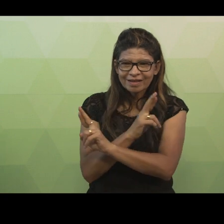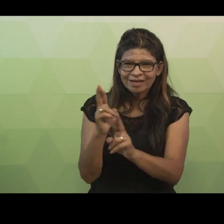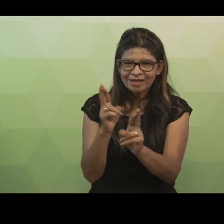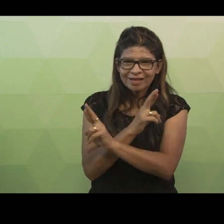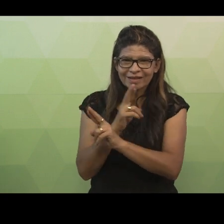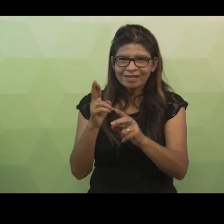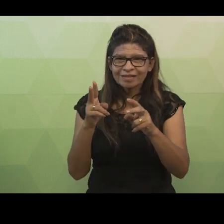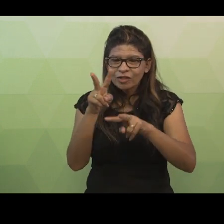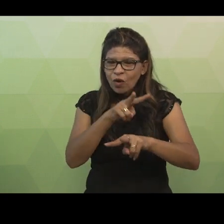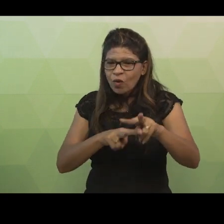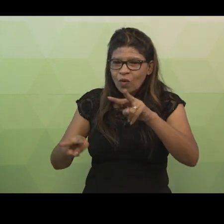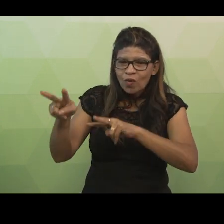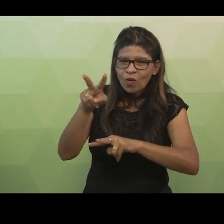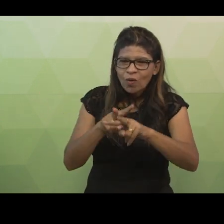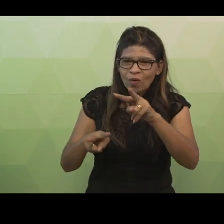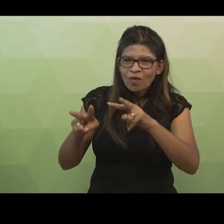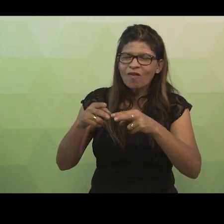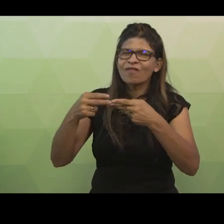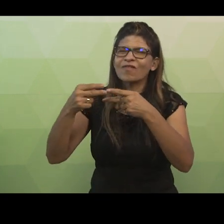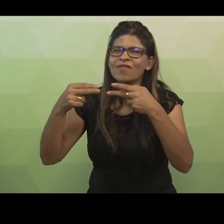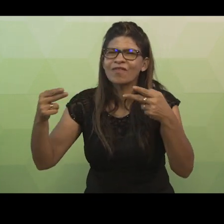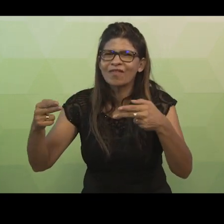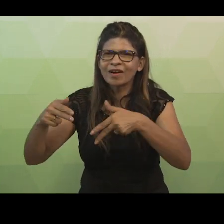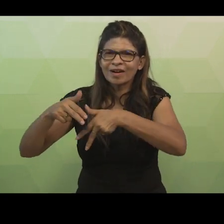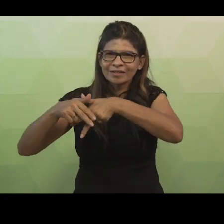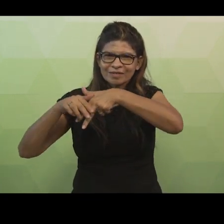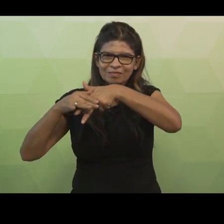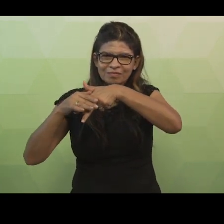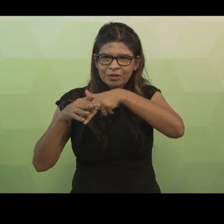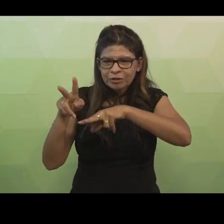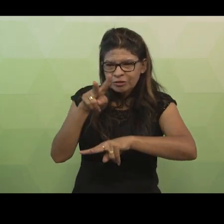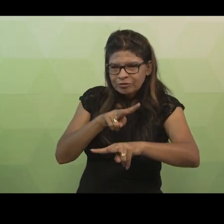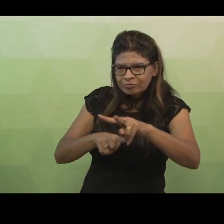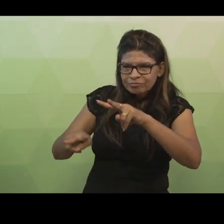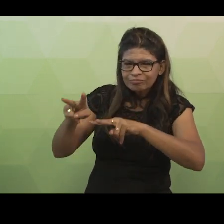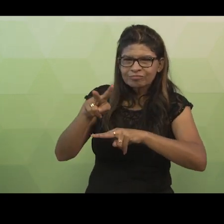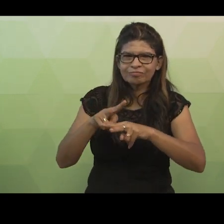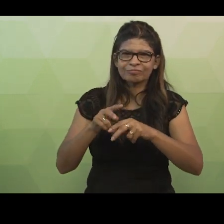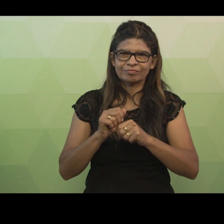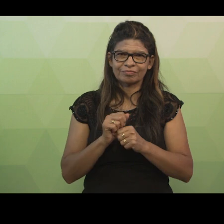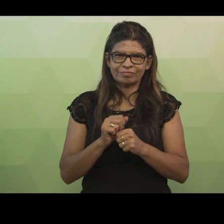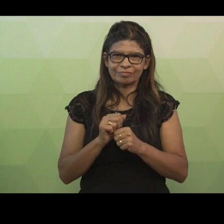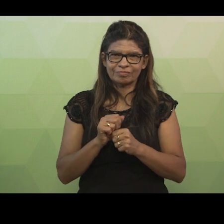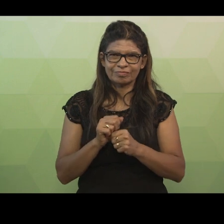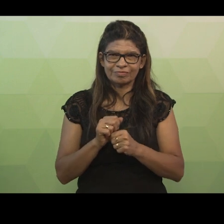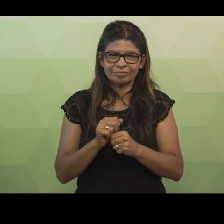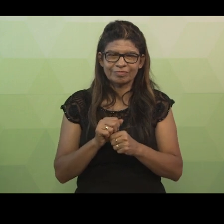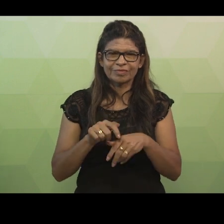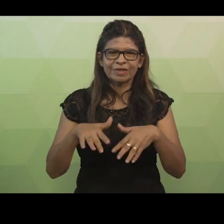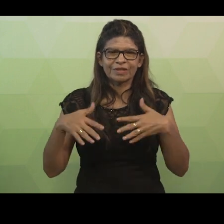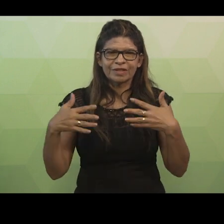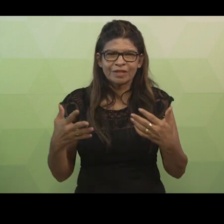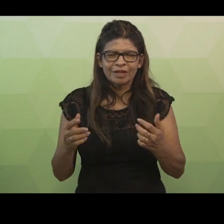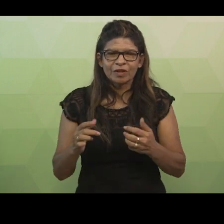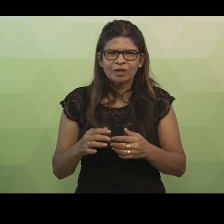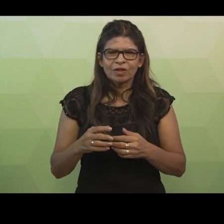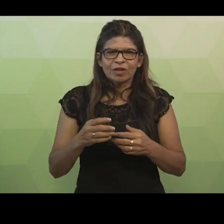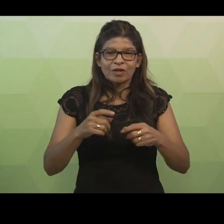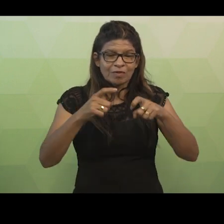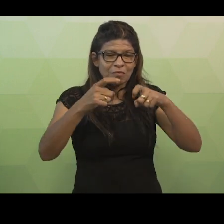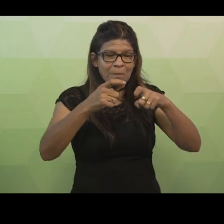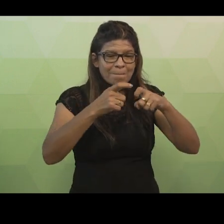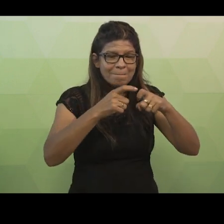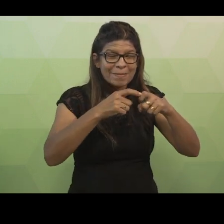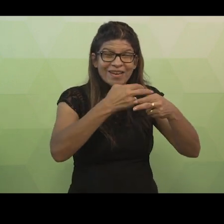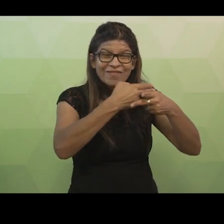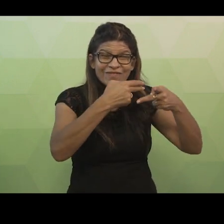consultar com várias entidades de pacientes. Em outras palavras, cursistas, muitos médicos